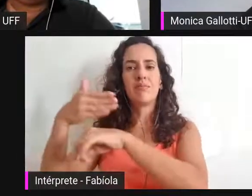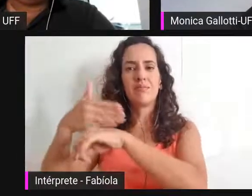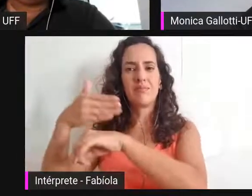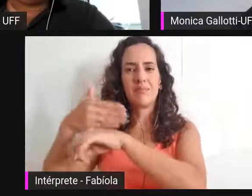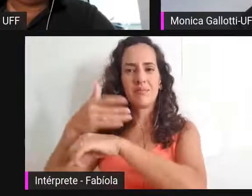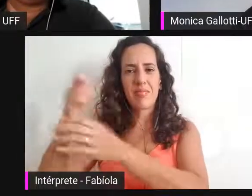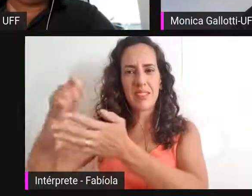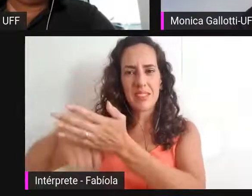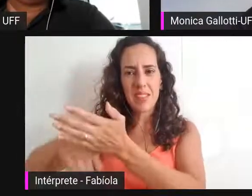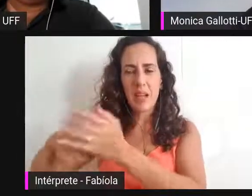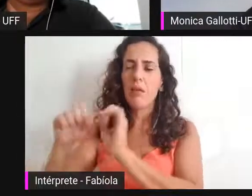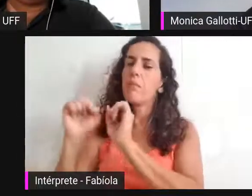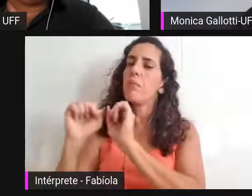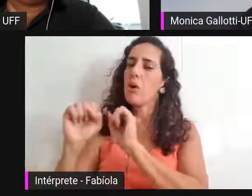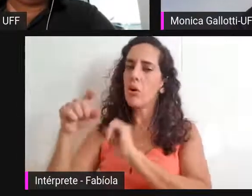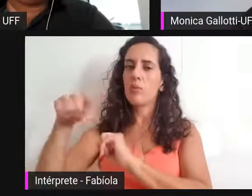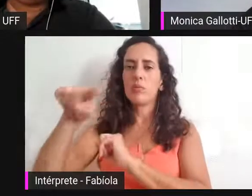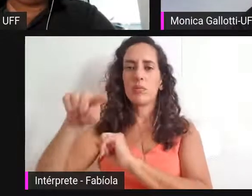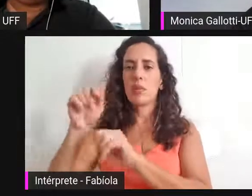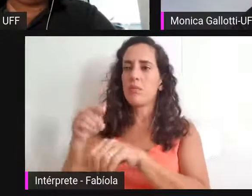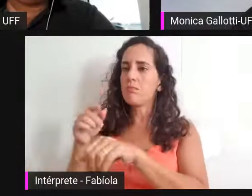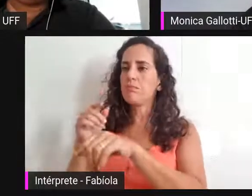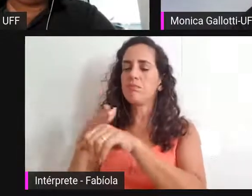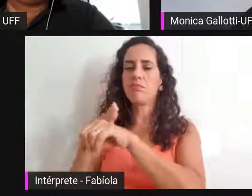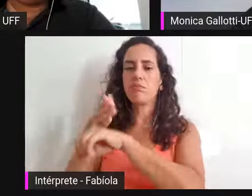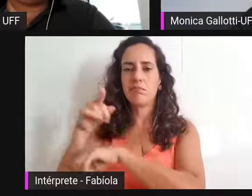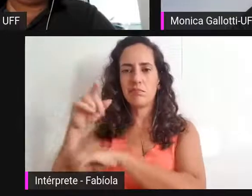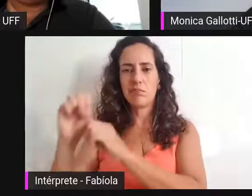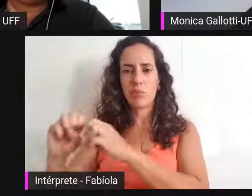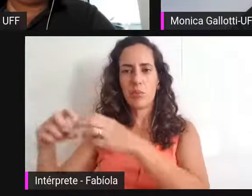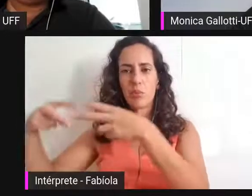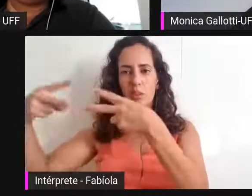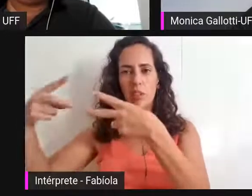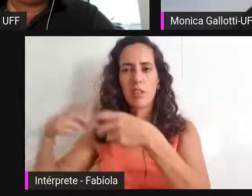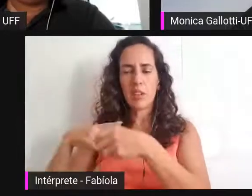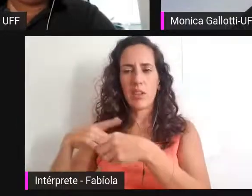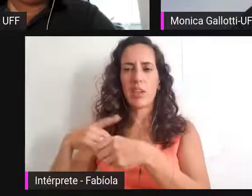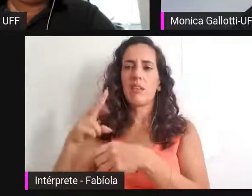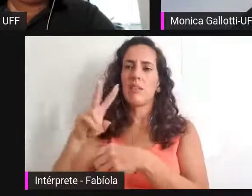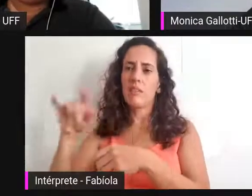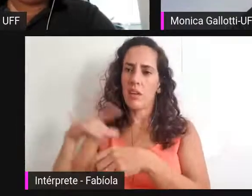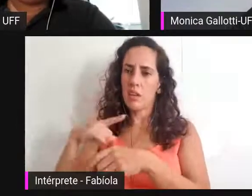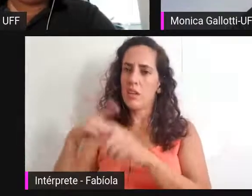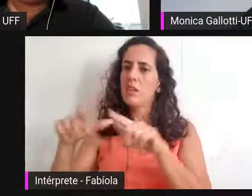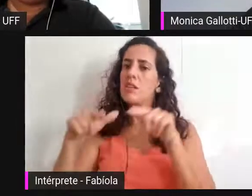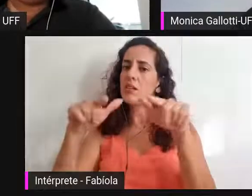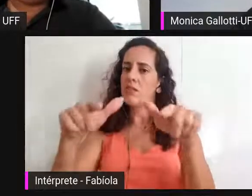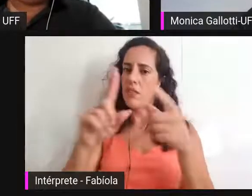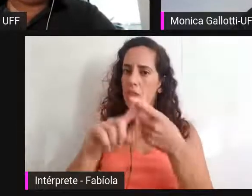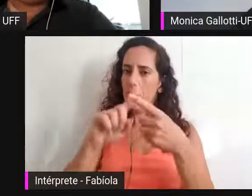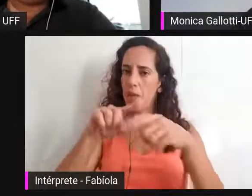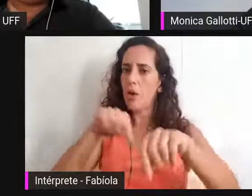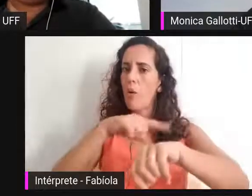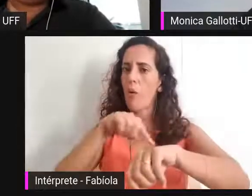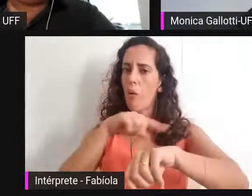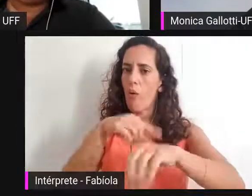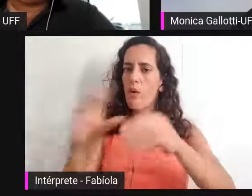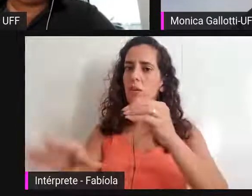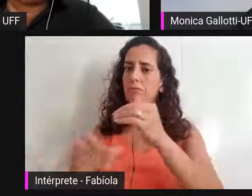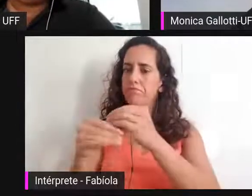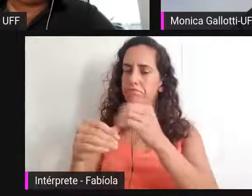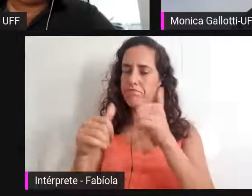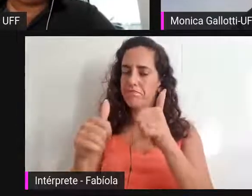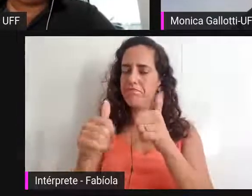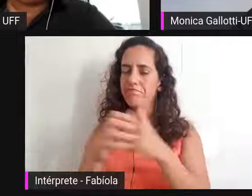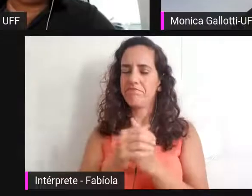quiser pode assinar a presença terão direito a certificados as pessoas que assinarem a lista e é